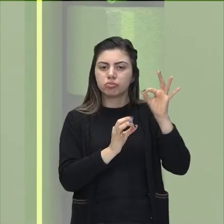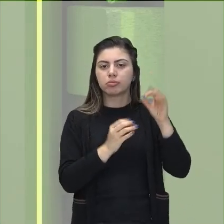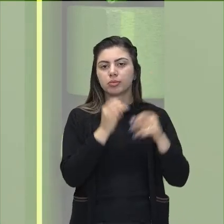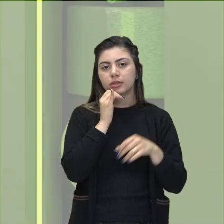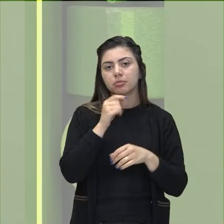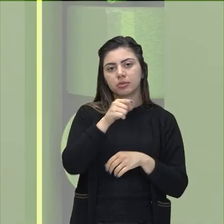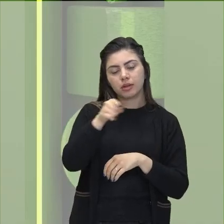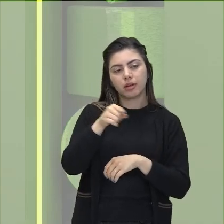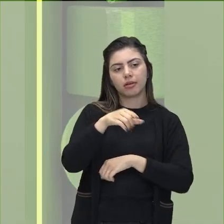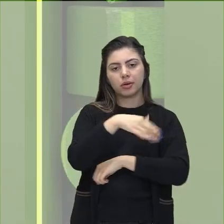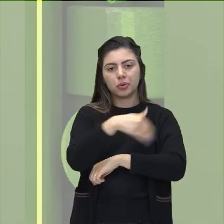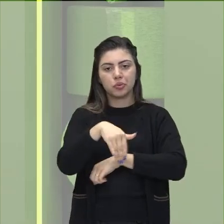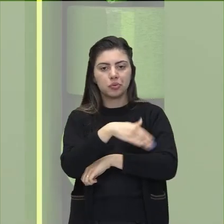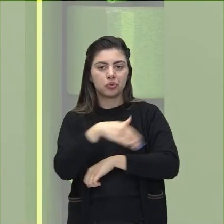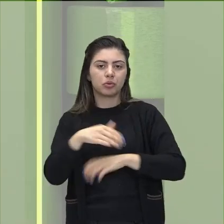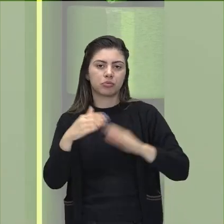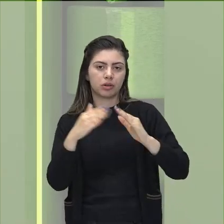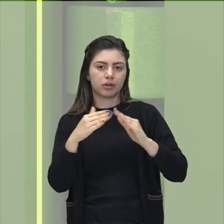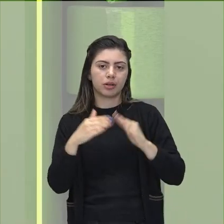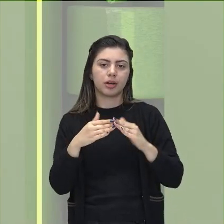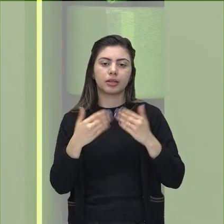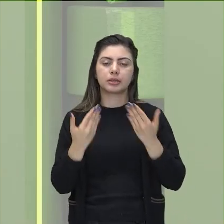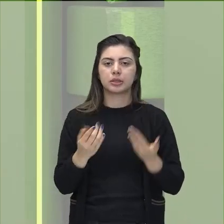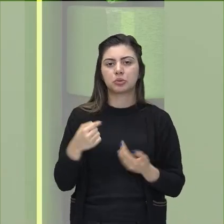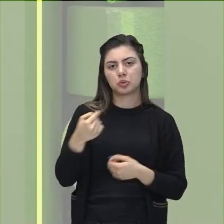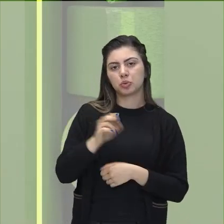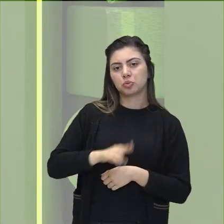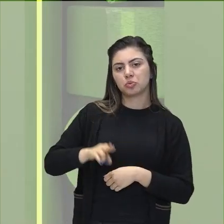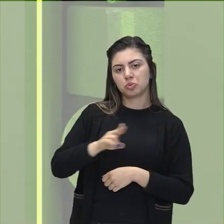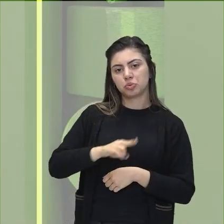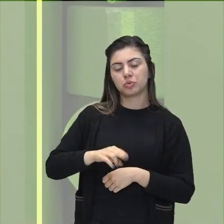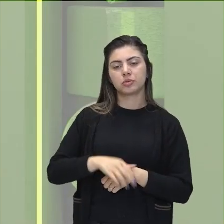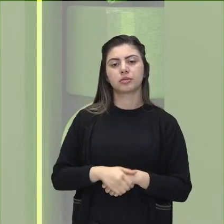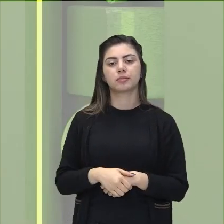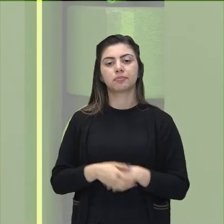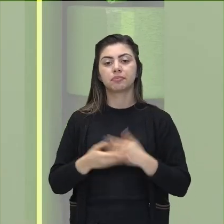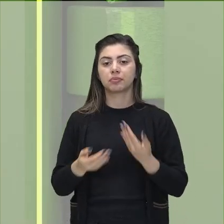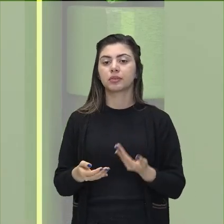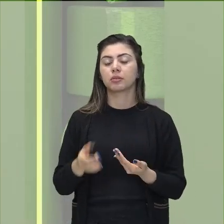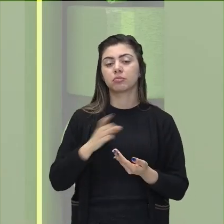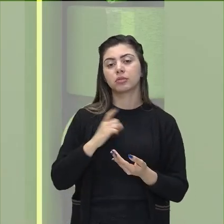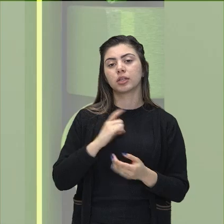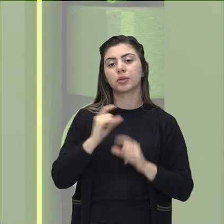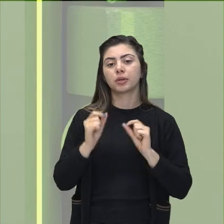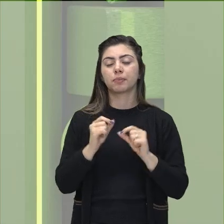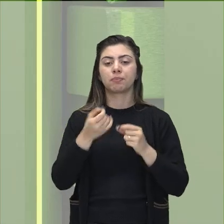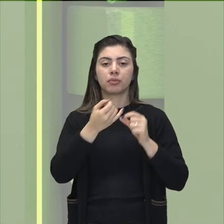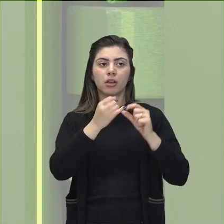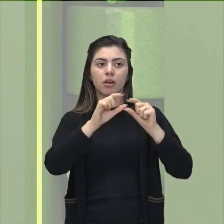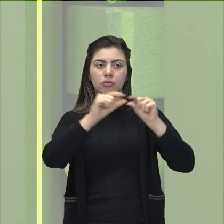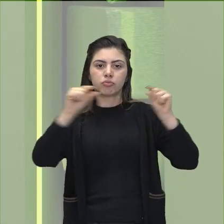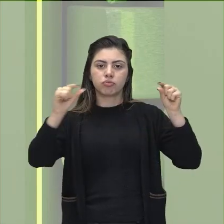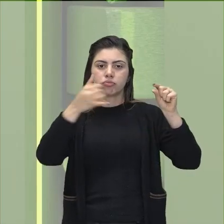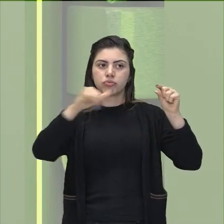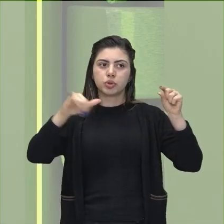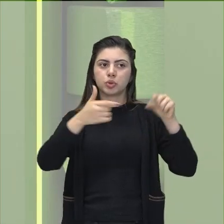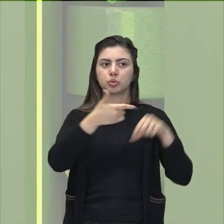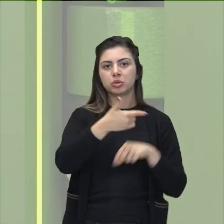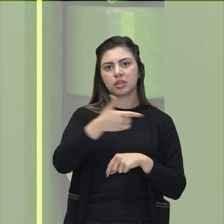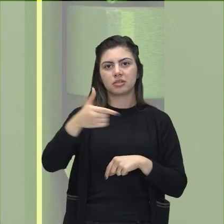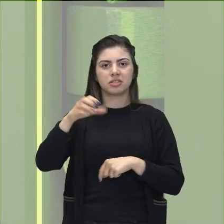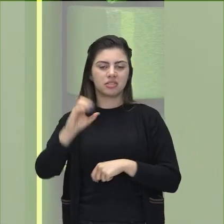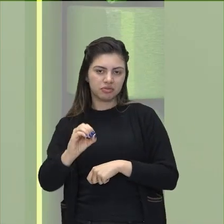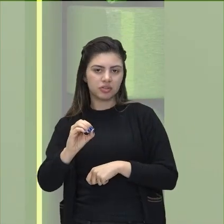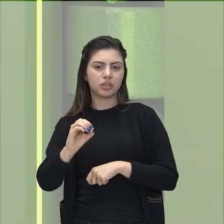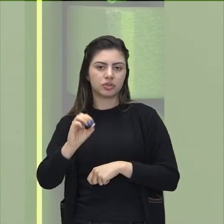aquele fio de uma rede mais doméstica, ele tem uma tensão de 220 volts, muitas vezes